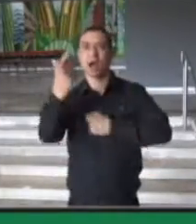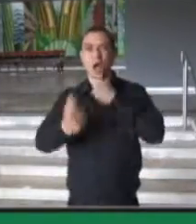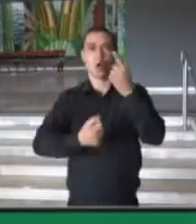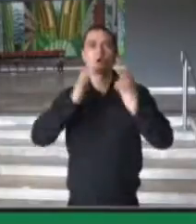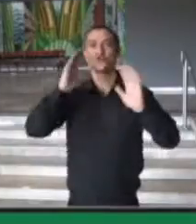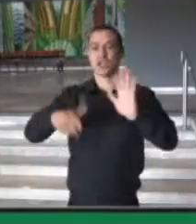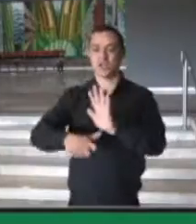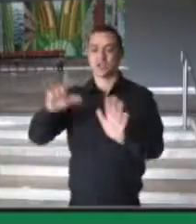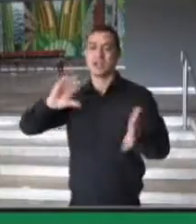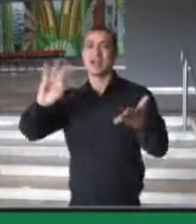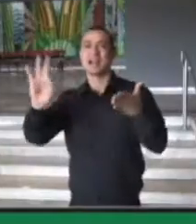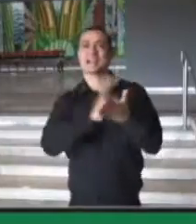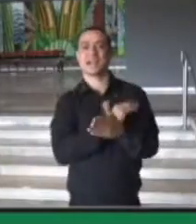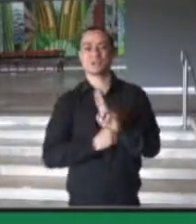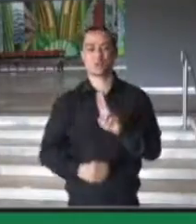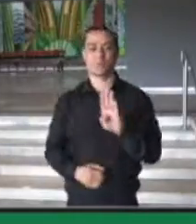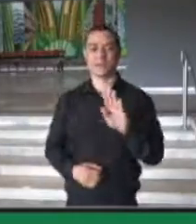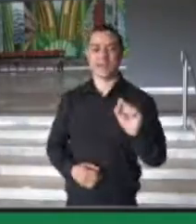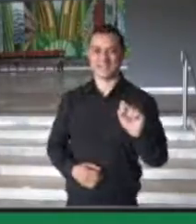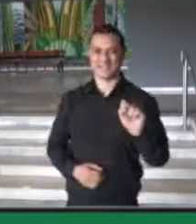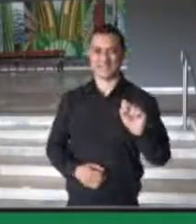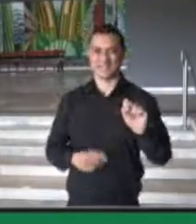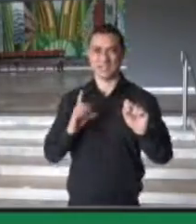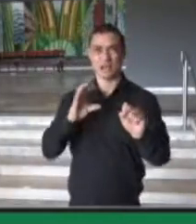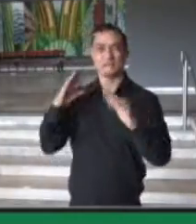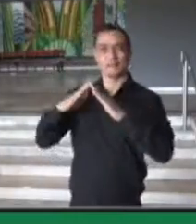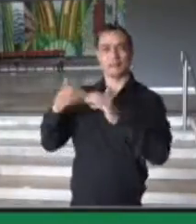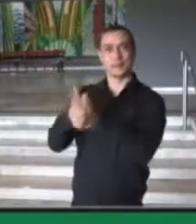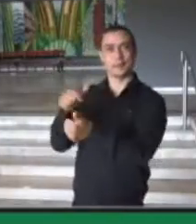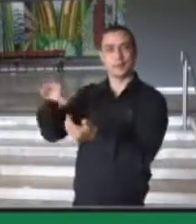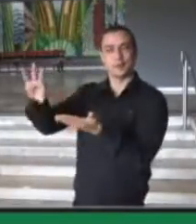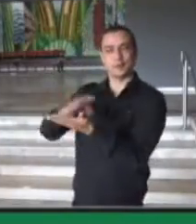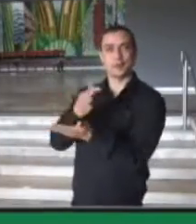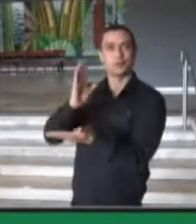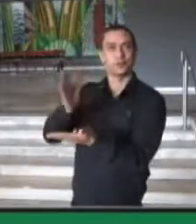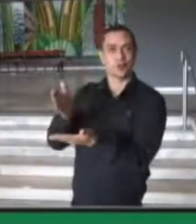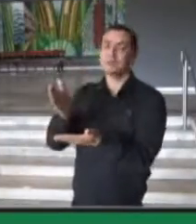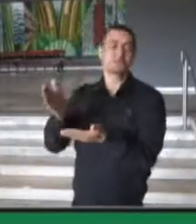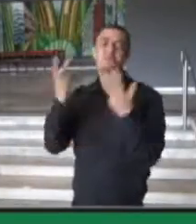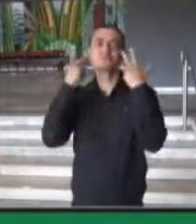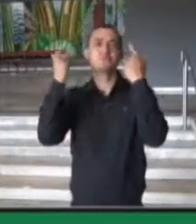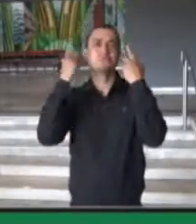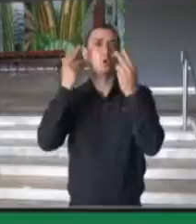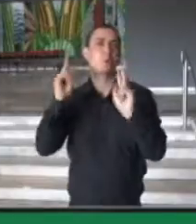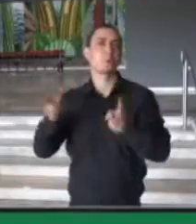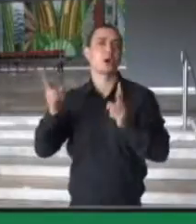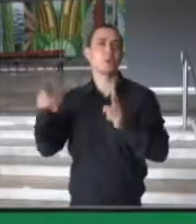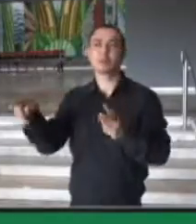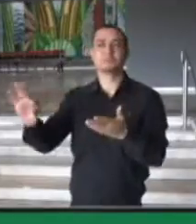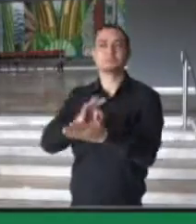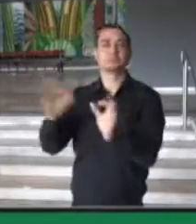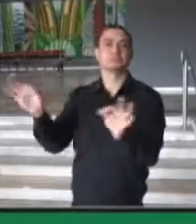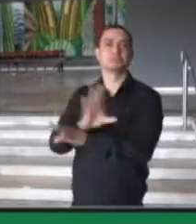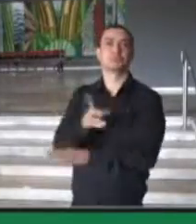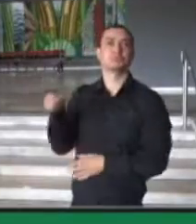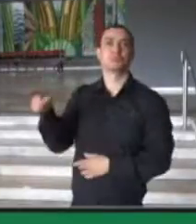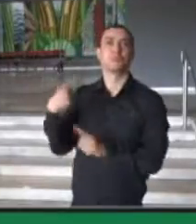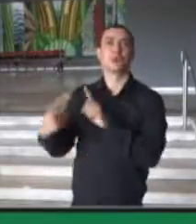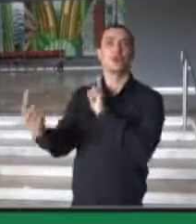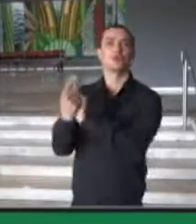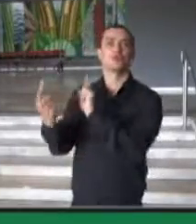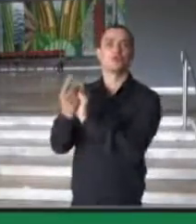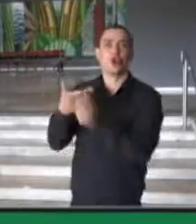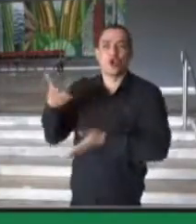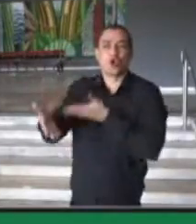cadastro na unidade básica de saúde. Então, elas podem utilizar, porque elas normalmente fazem essa assistência, elas